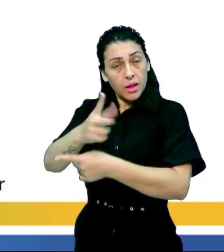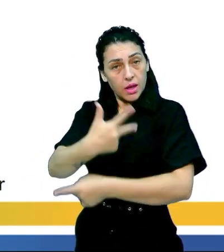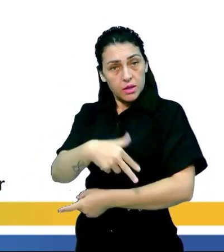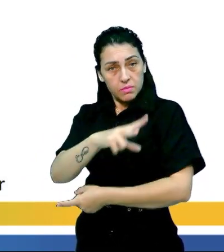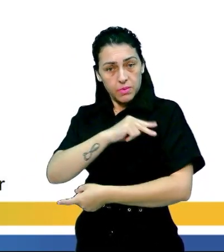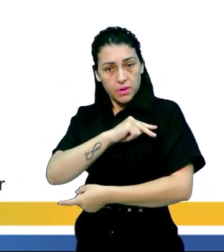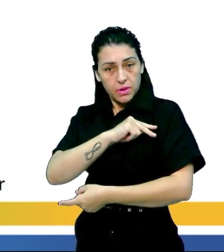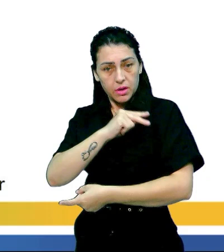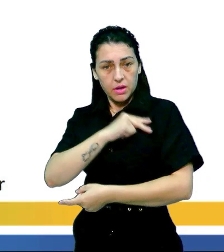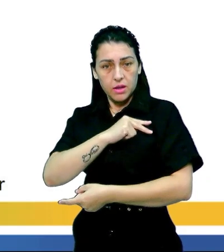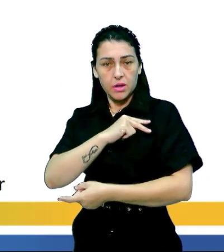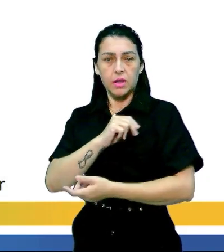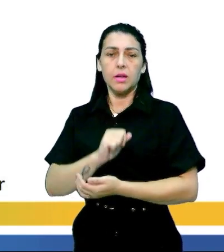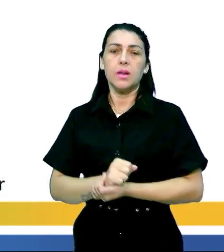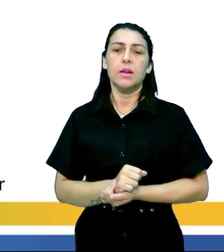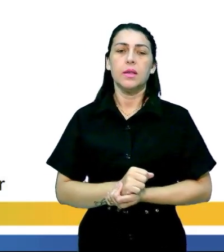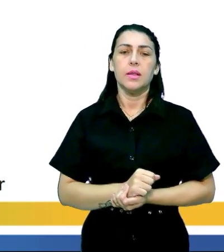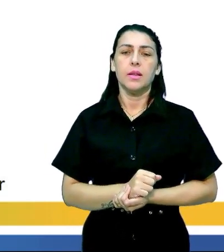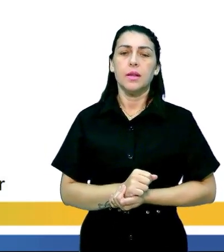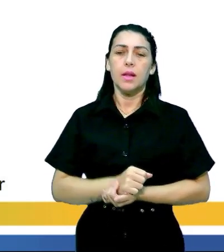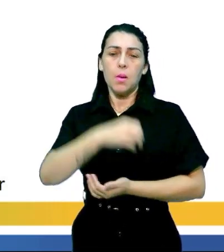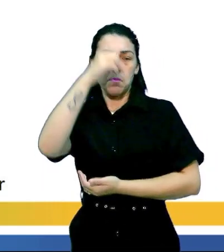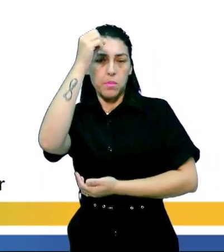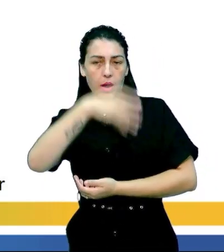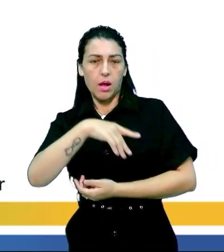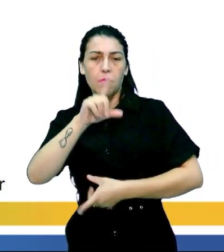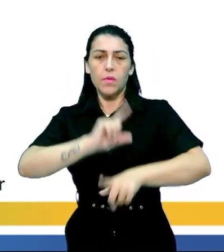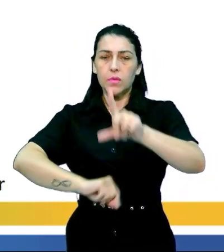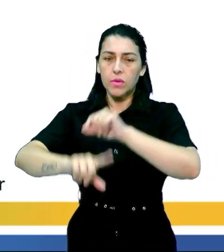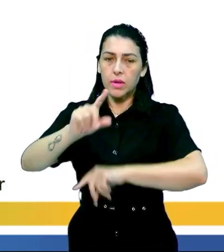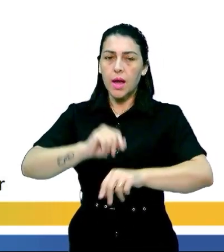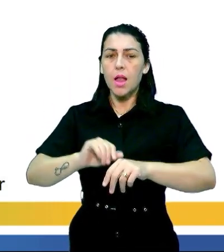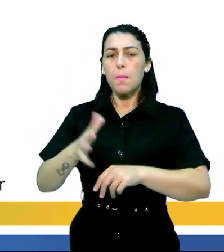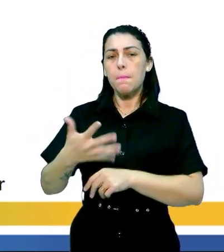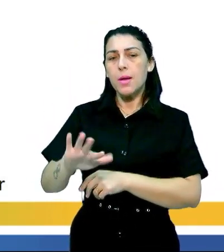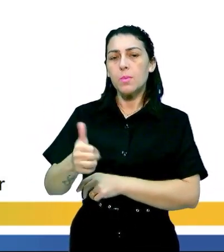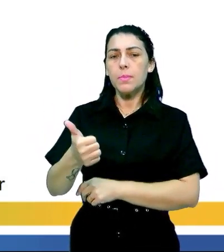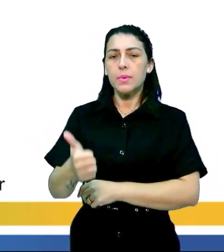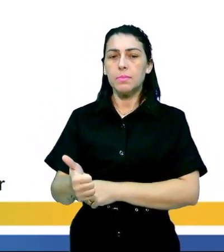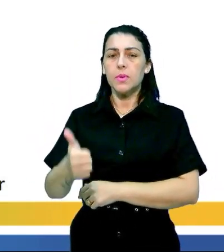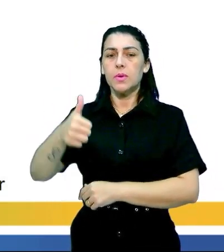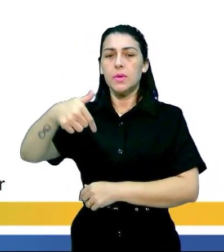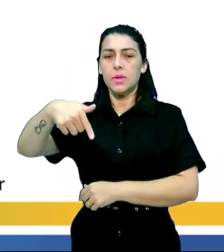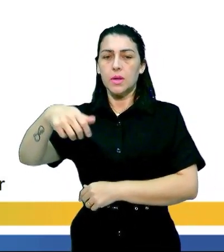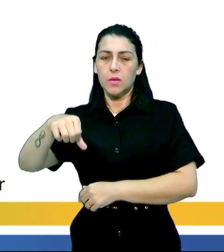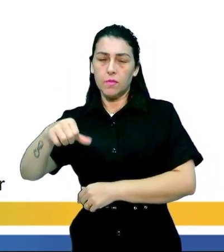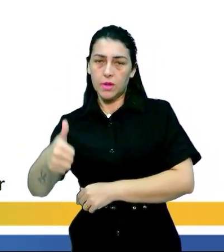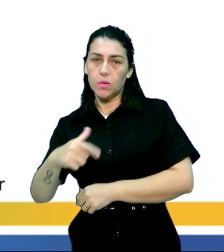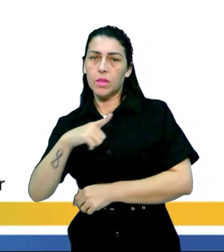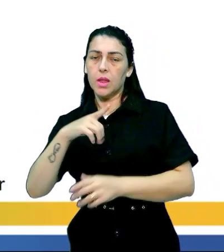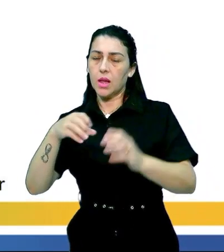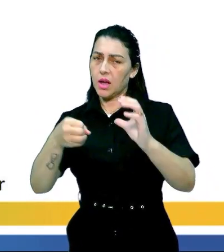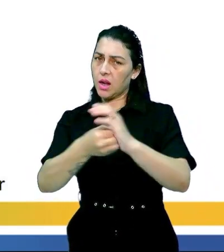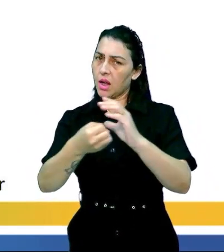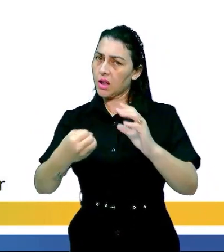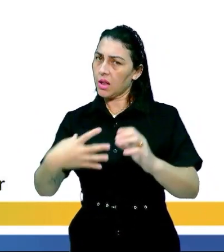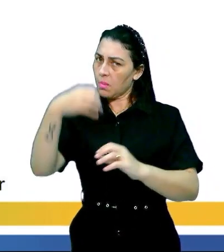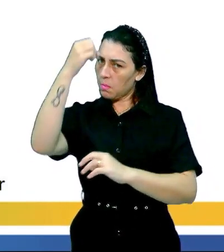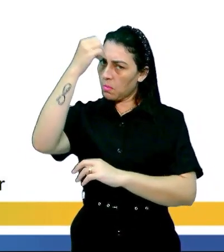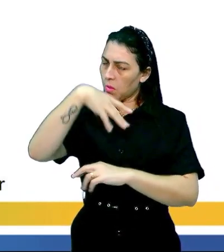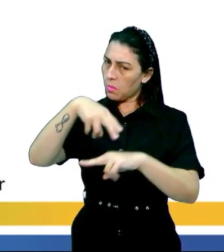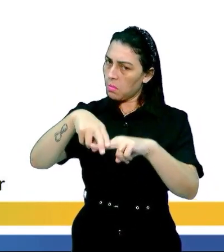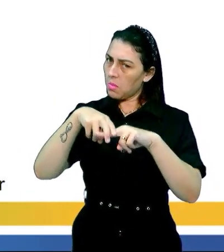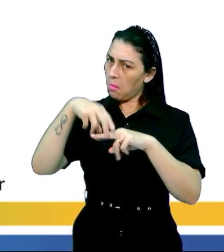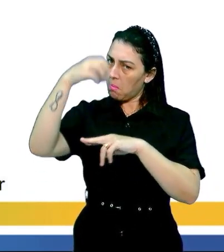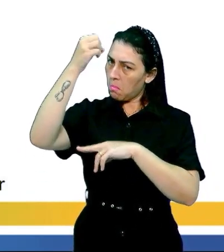são a da de origem da península ibérica né então eles têm características selvagem né por isso que